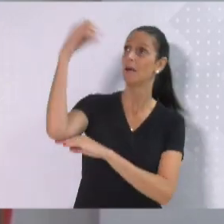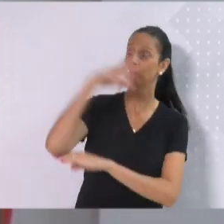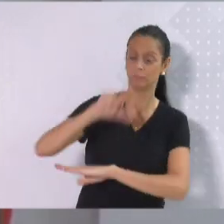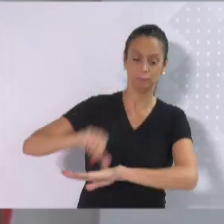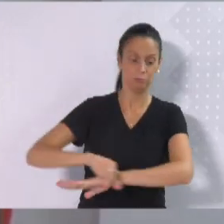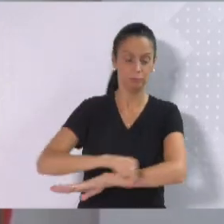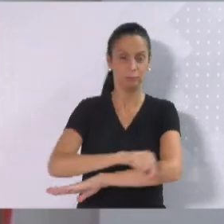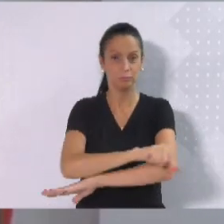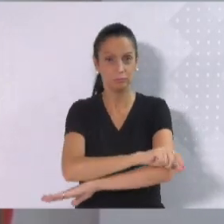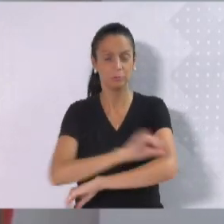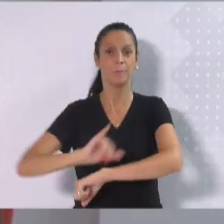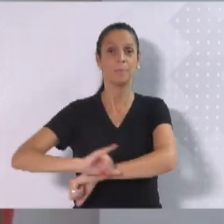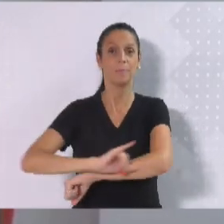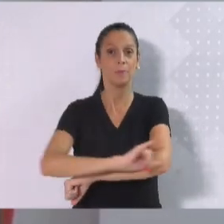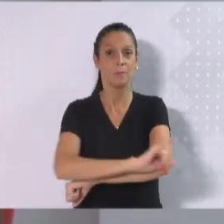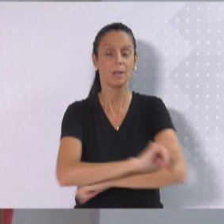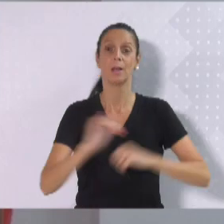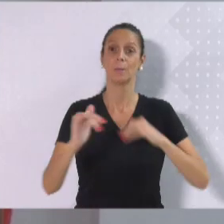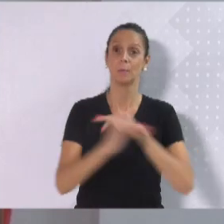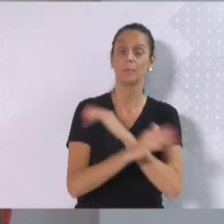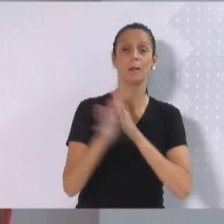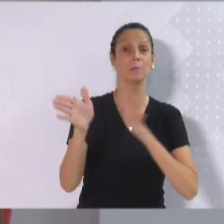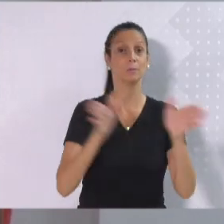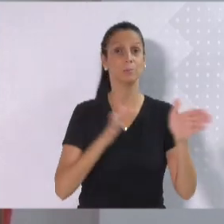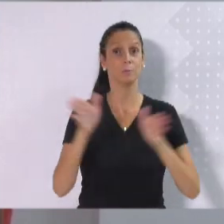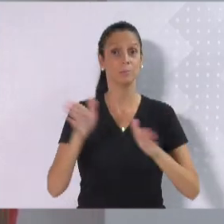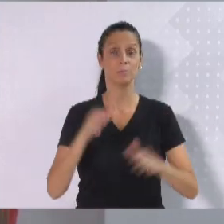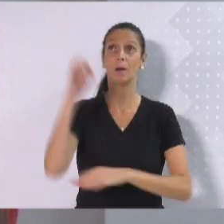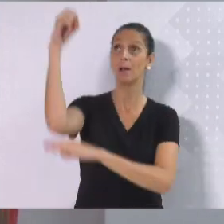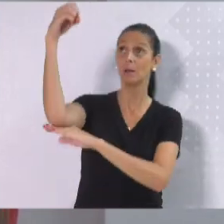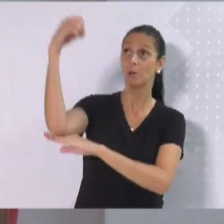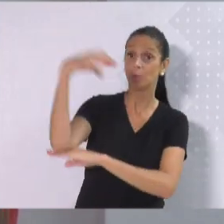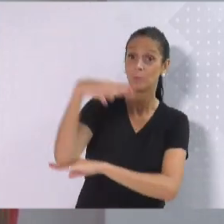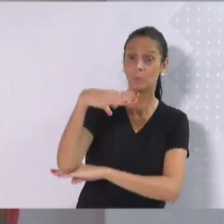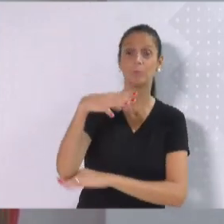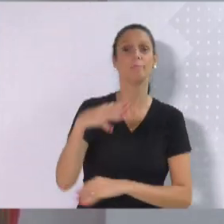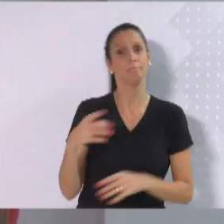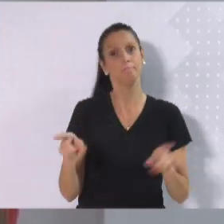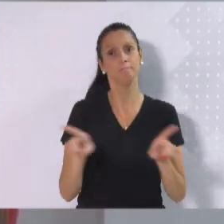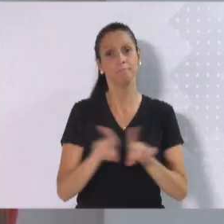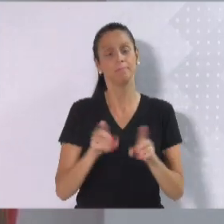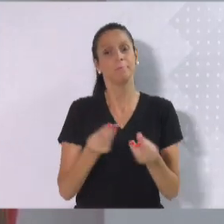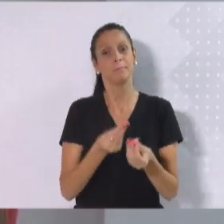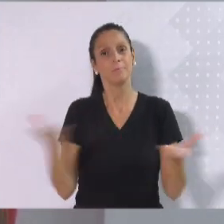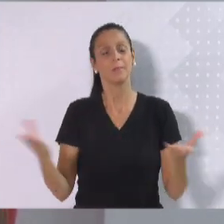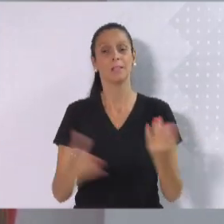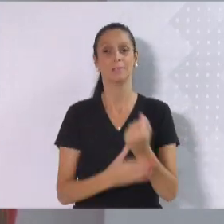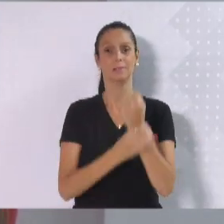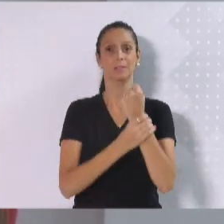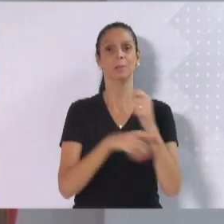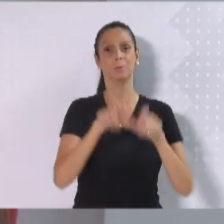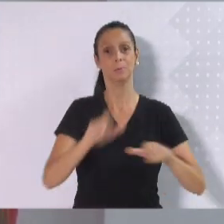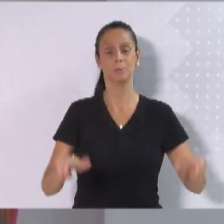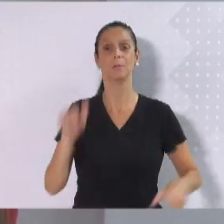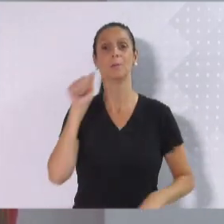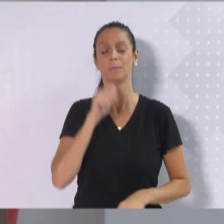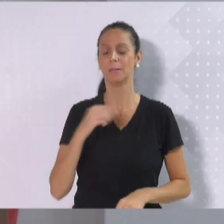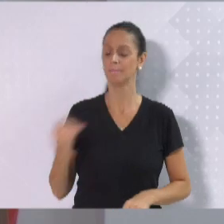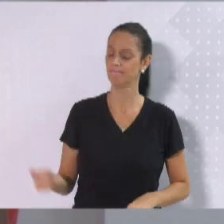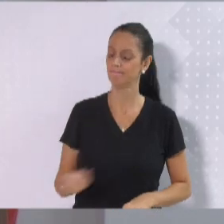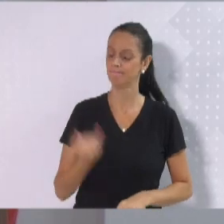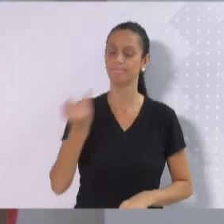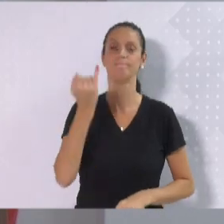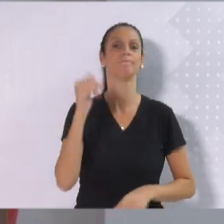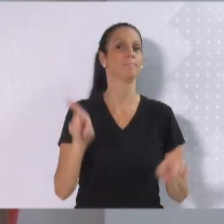mobilidade, a acessibilidade, a iluminação pública, que também garante a segurança das mulheres, são fundamentais e